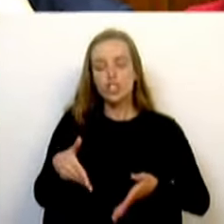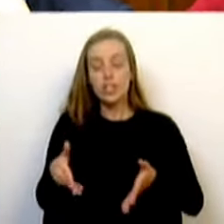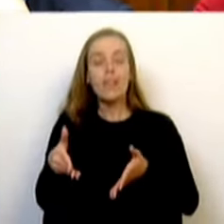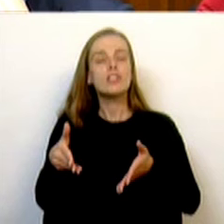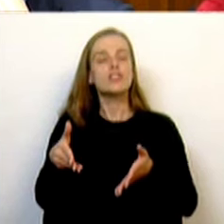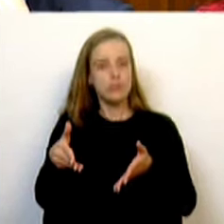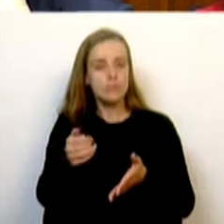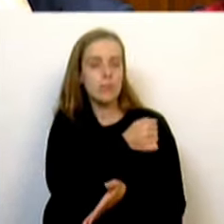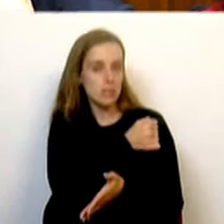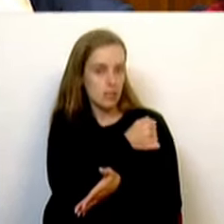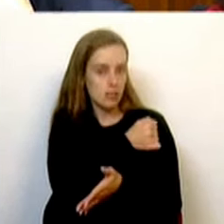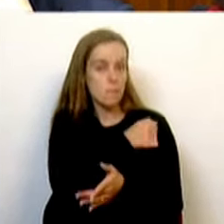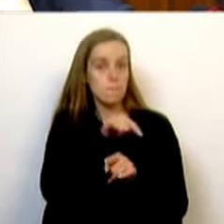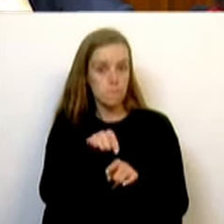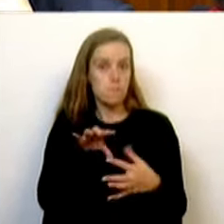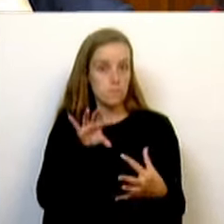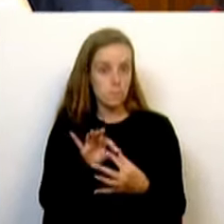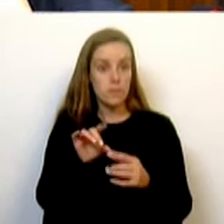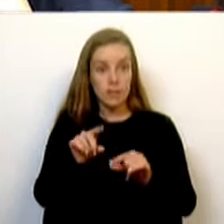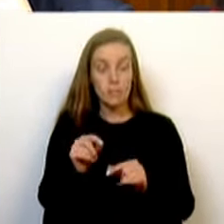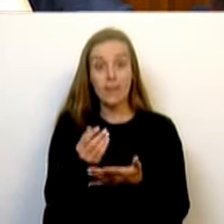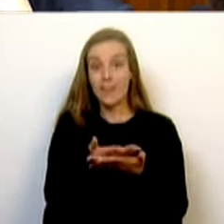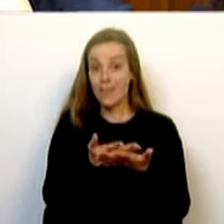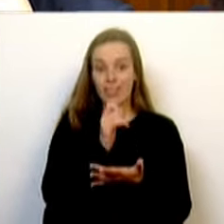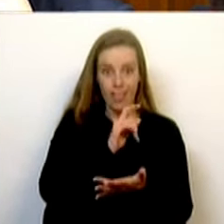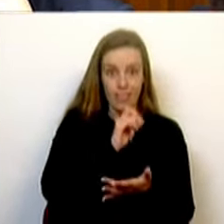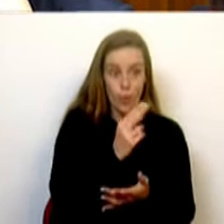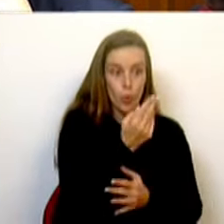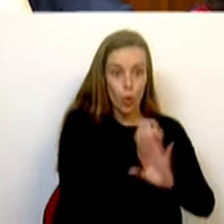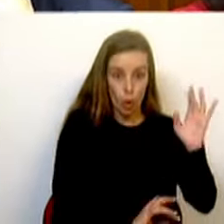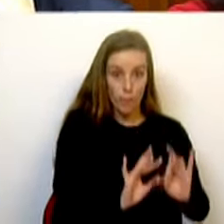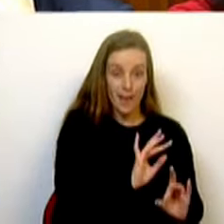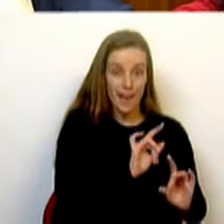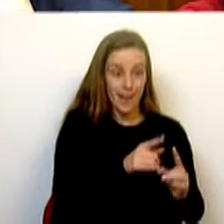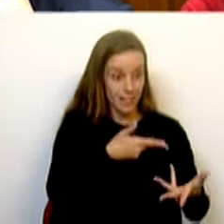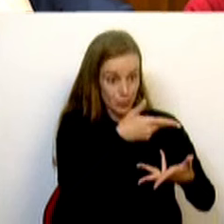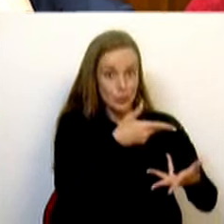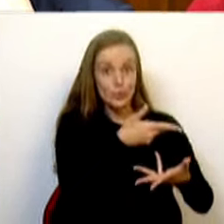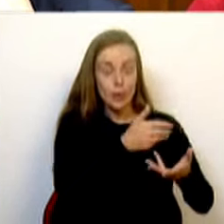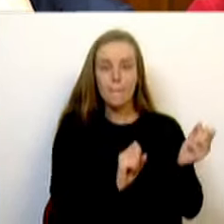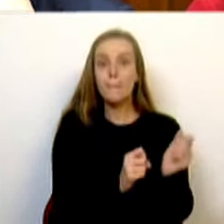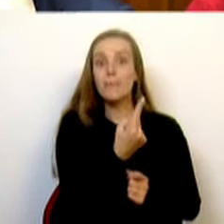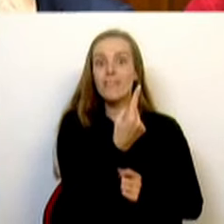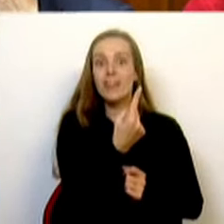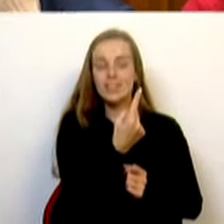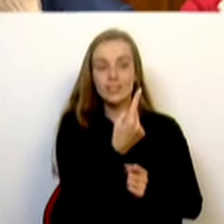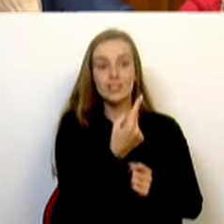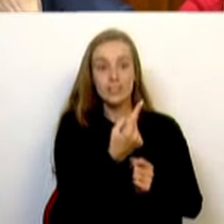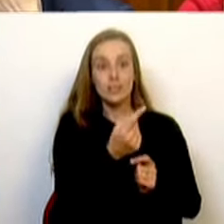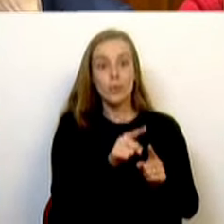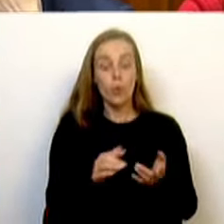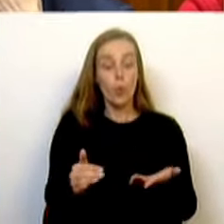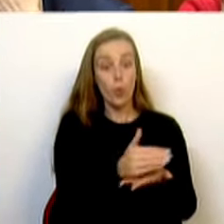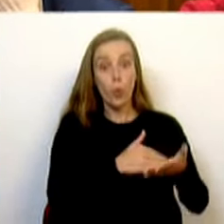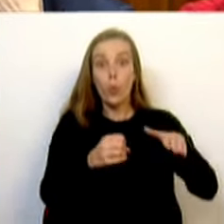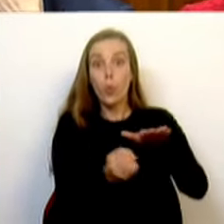habitação. Permitiu negociar com a União Europeia pela primeira vez a mobilização de recursos de